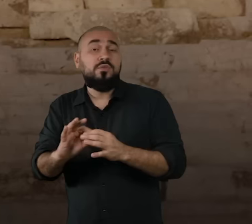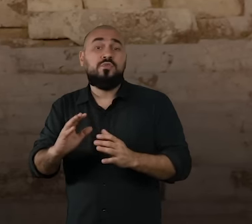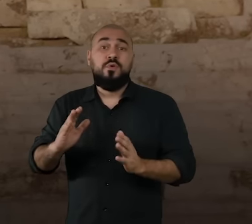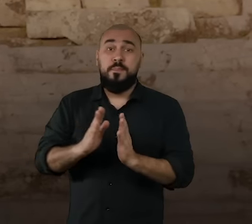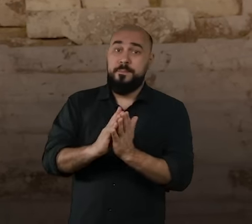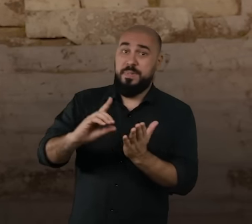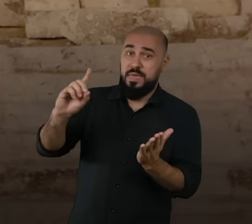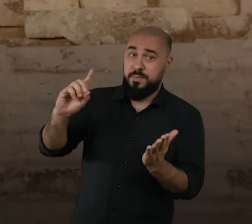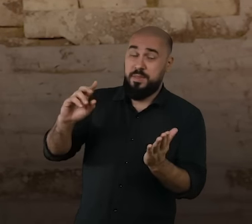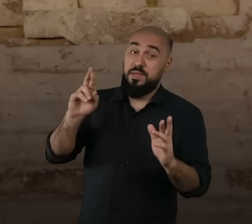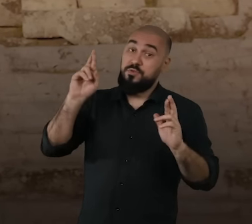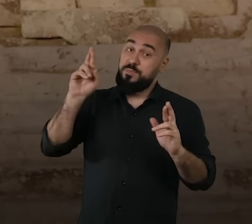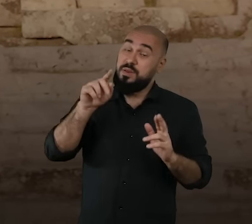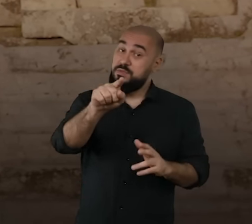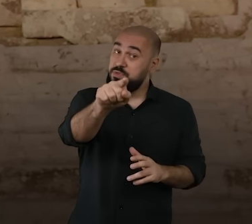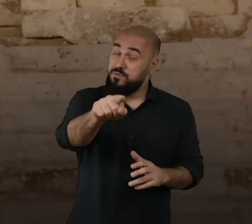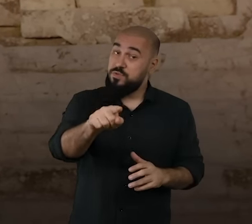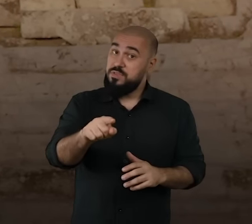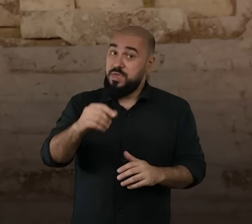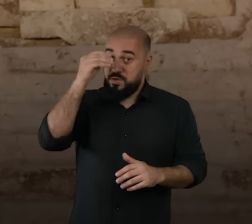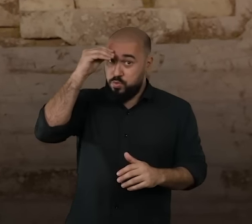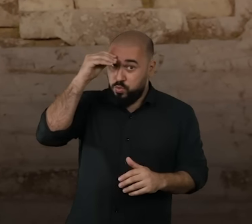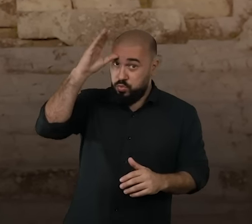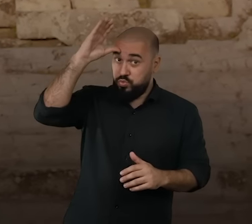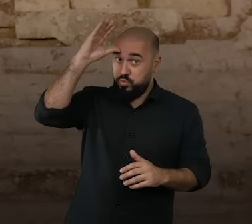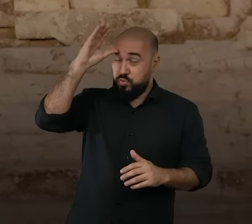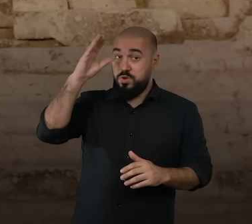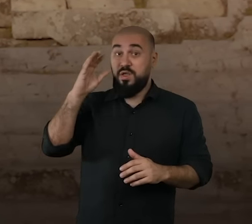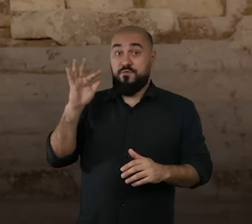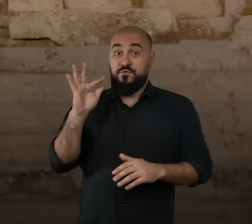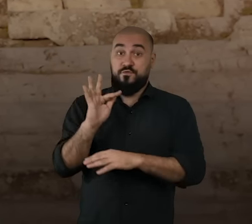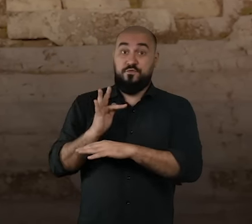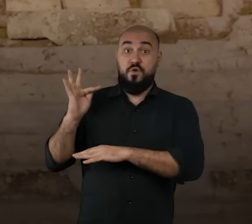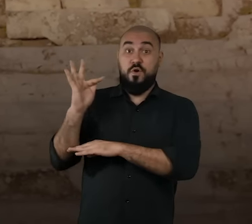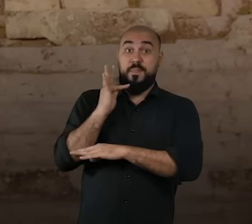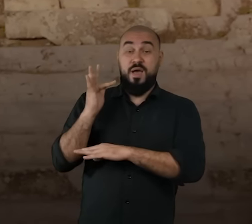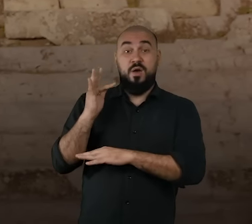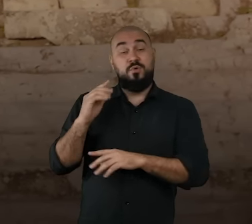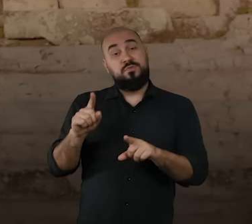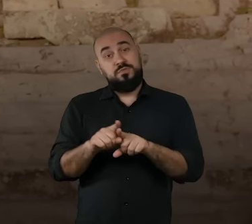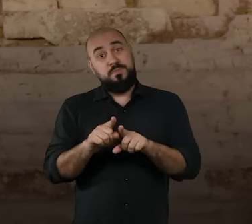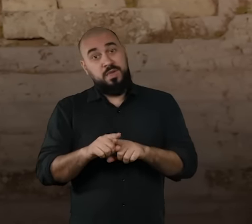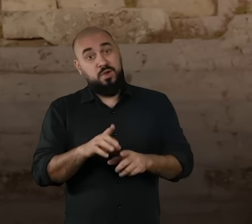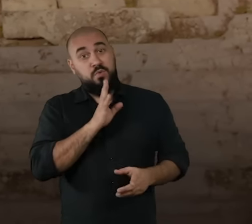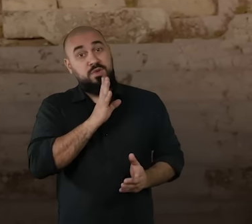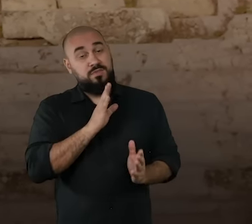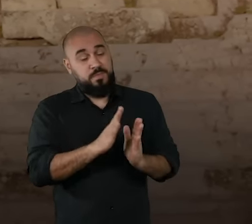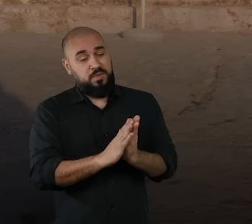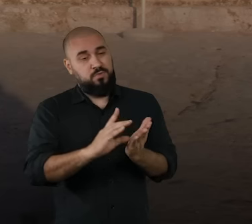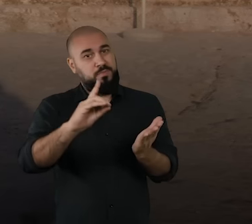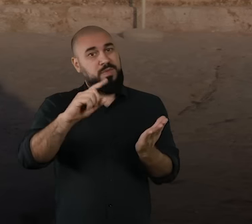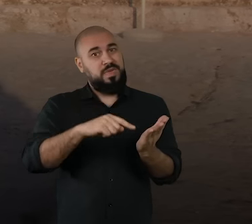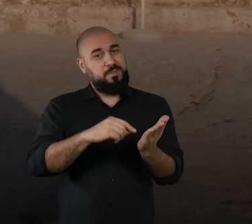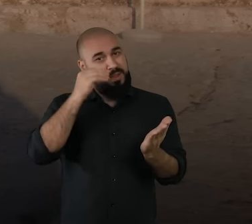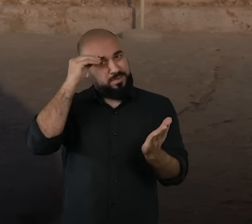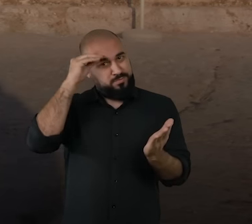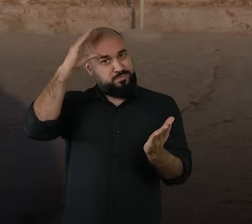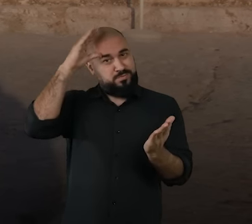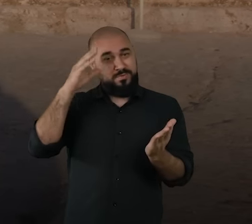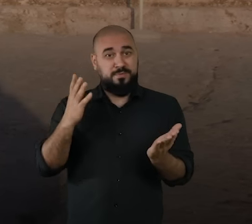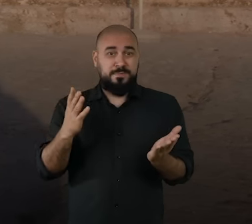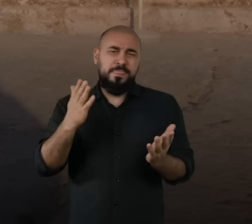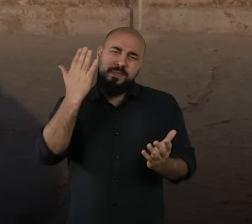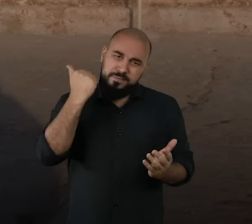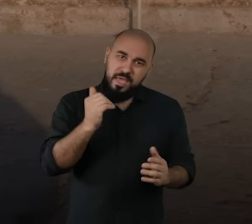esperança que você aumente não apenas a sua cultura formal, como também o seu conhecimento da Palavra de Deus. Mas você sabe, a nossa